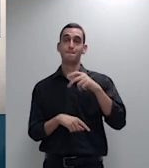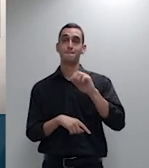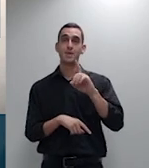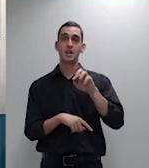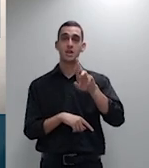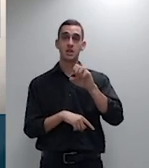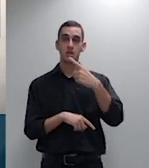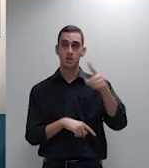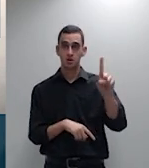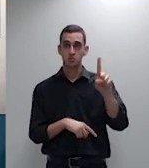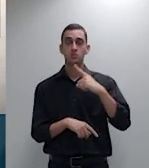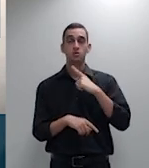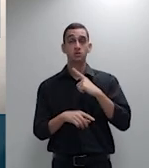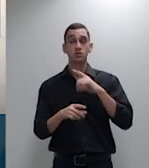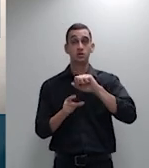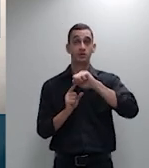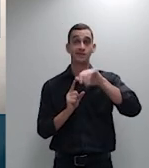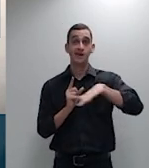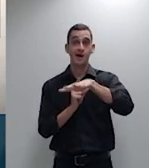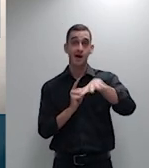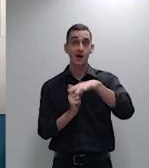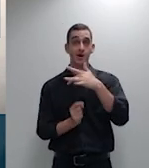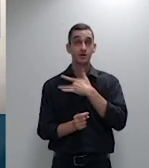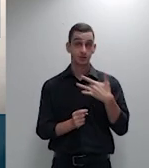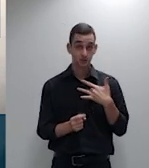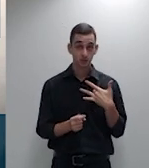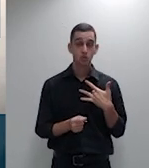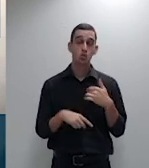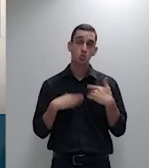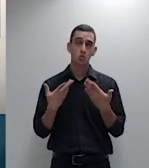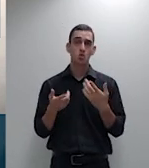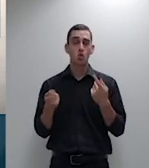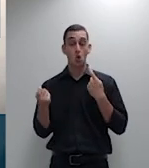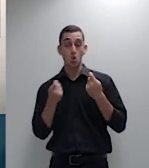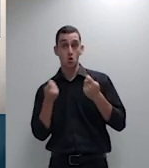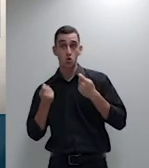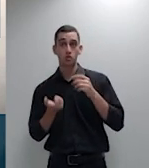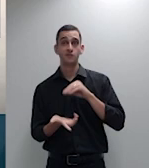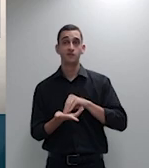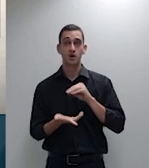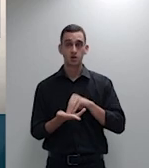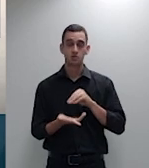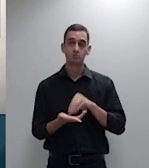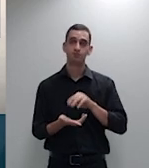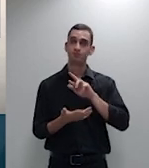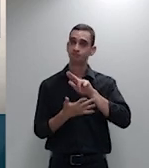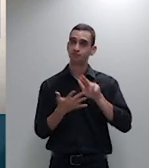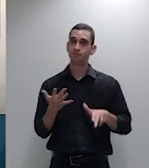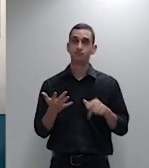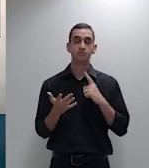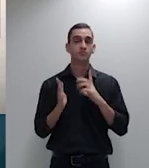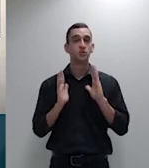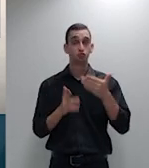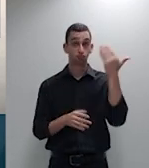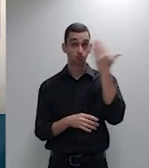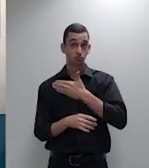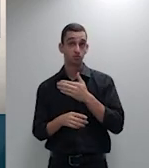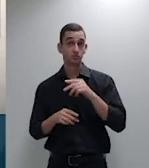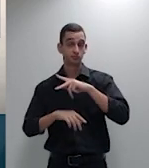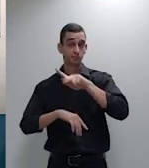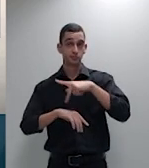saúde mas me parece que de um descontrole descontrole que foi provado ao país a administração de plano de saúde no Brasil